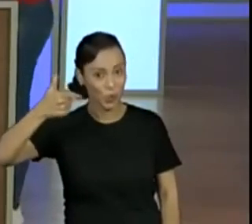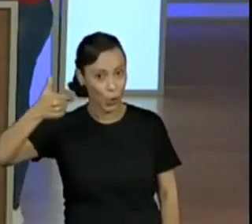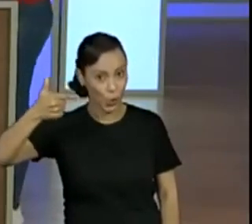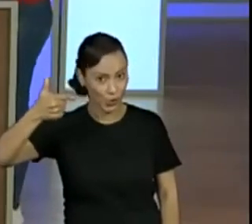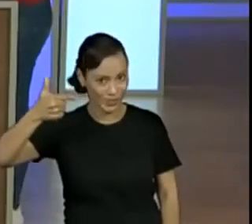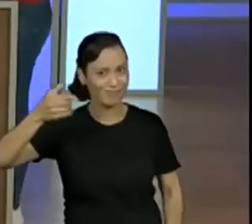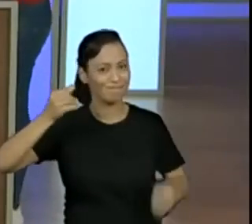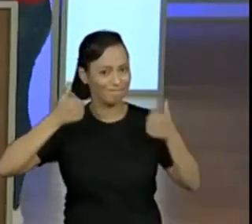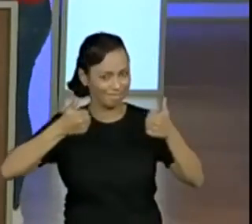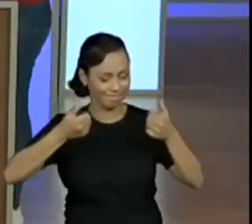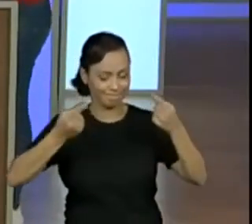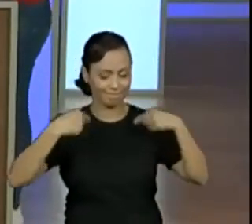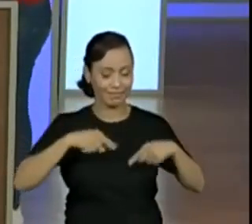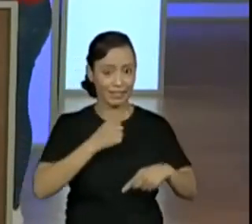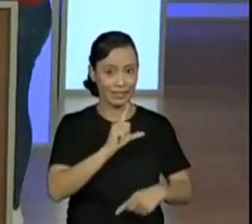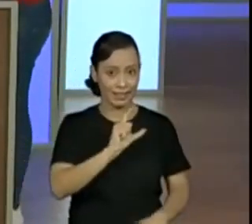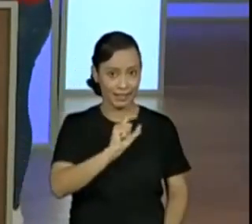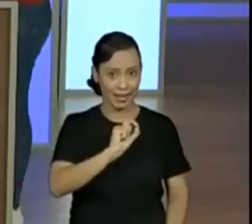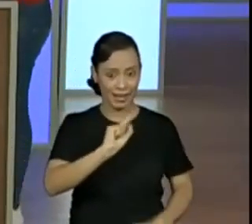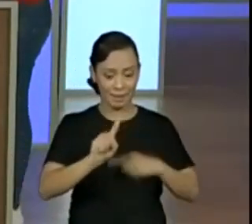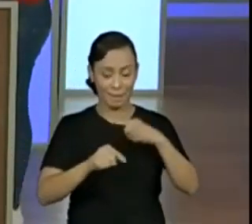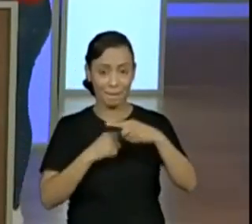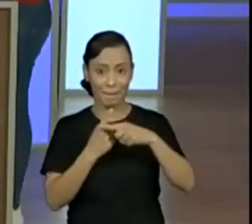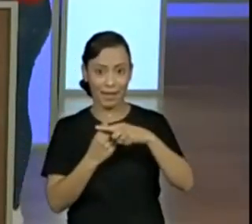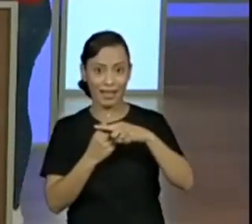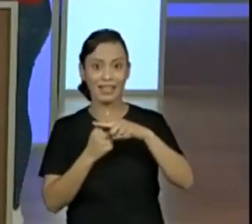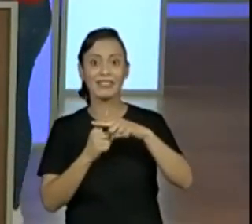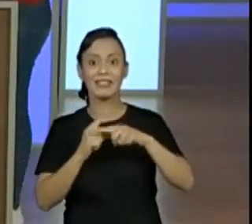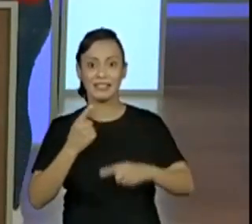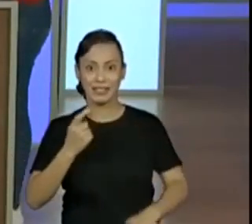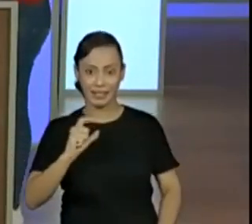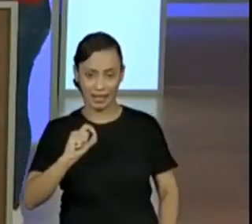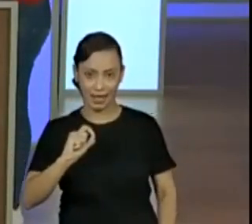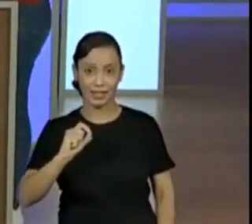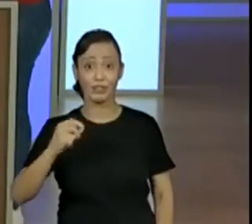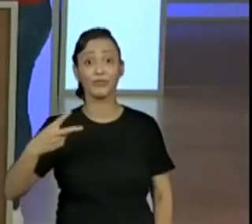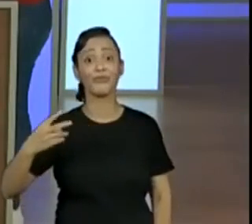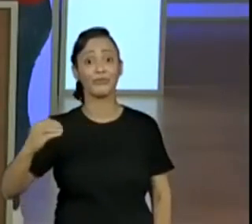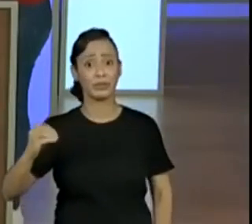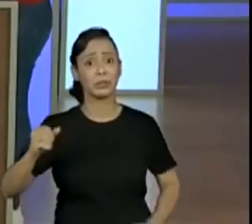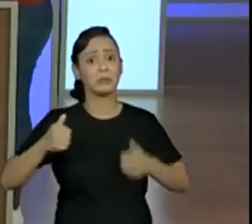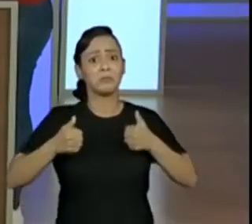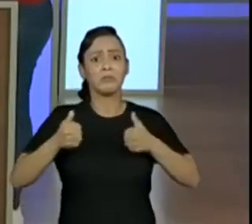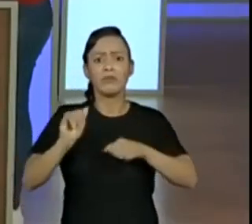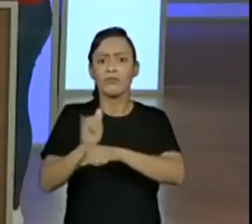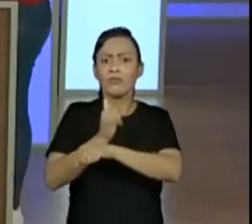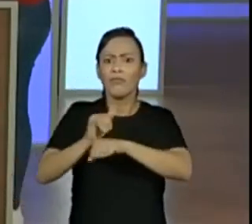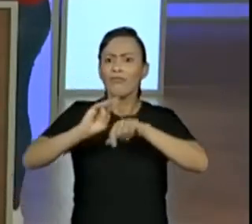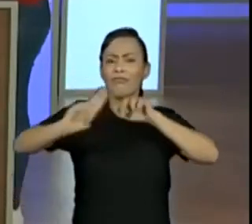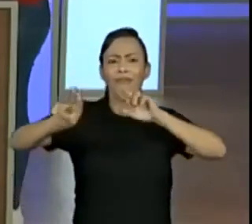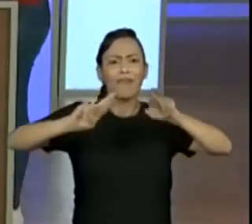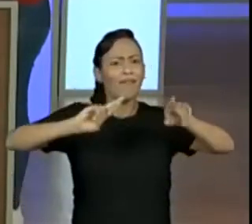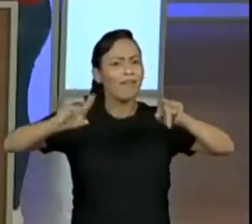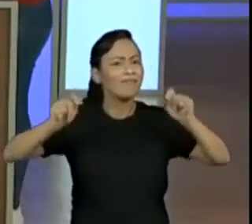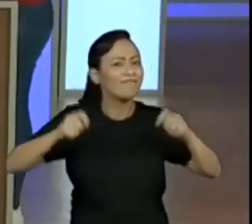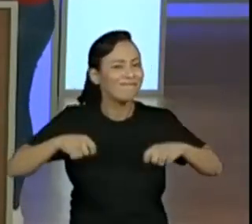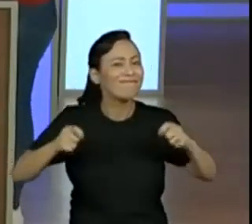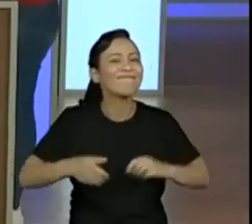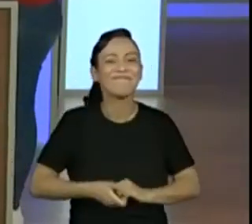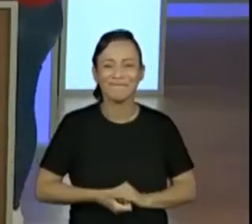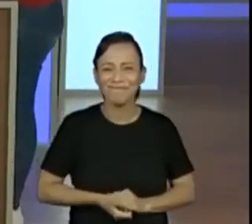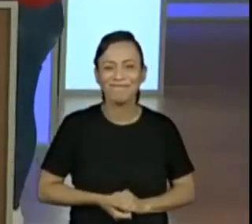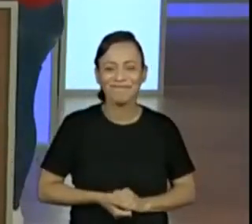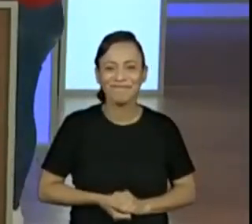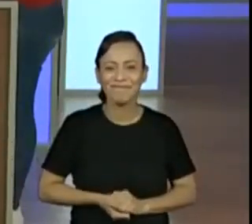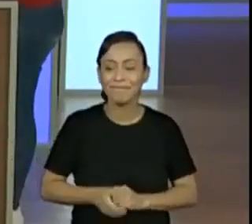né, que eles colocaram. É, Merson. Eles foram fazendo com várias estratégias, você viu? Então, a gente já pode